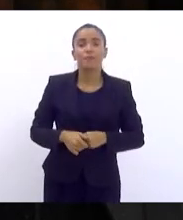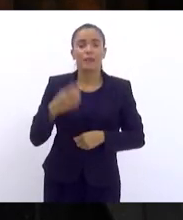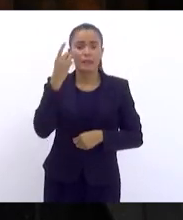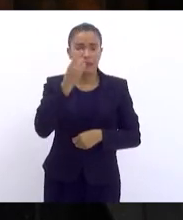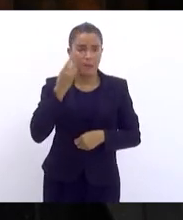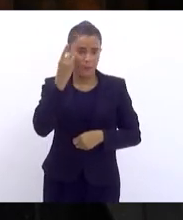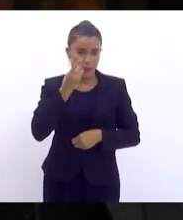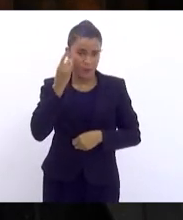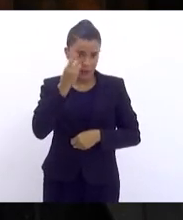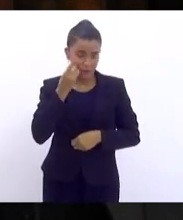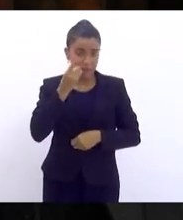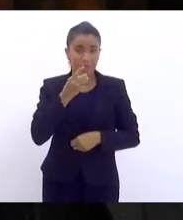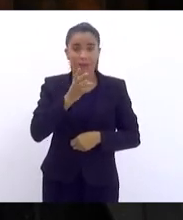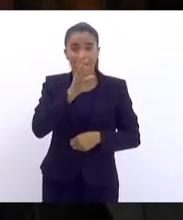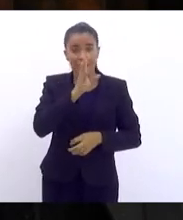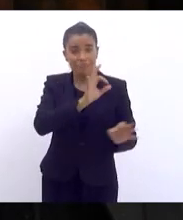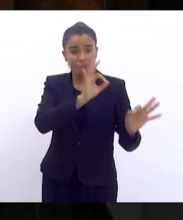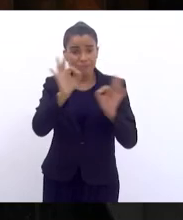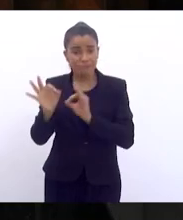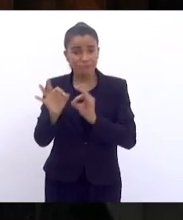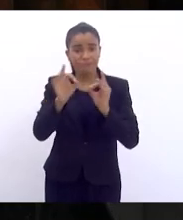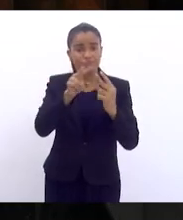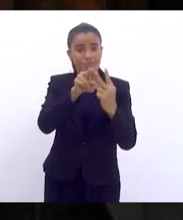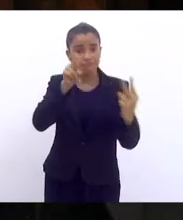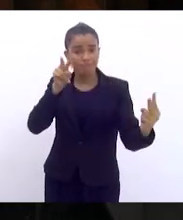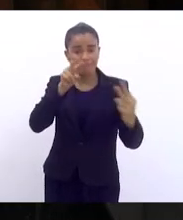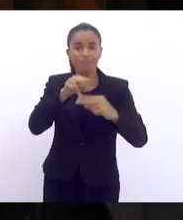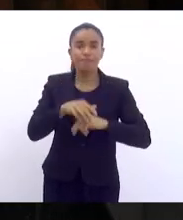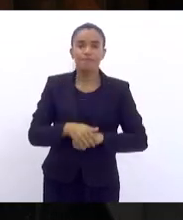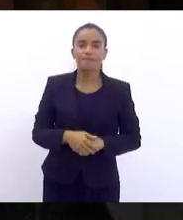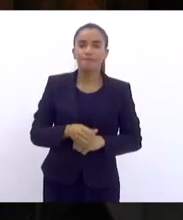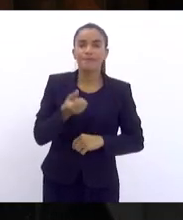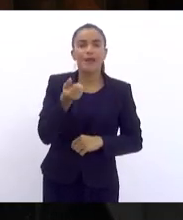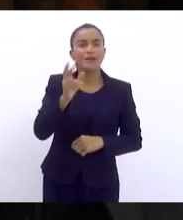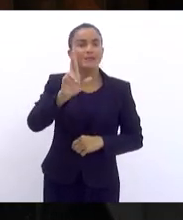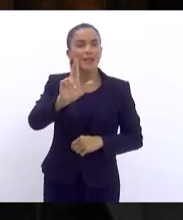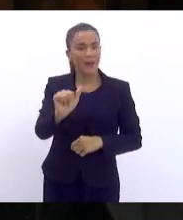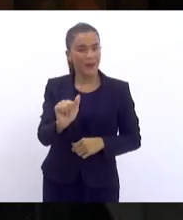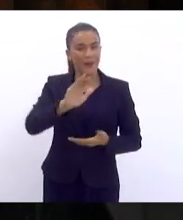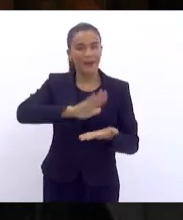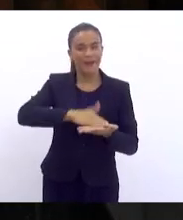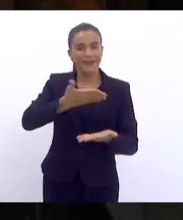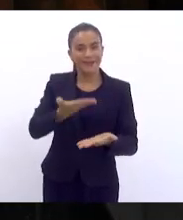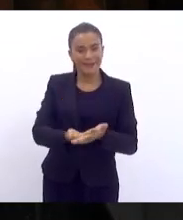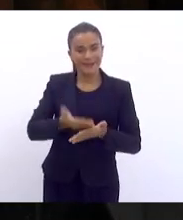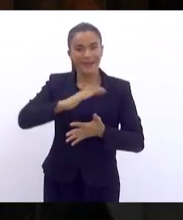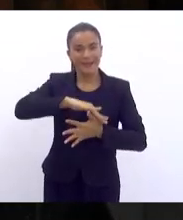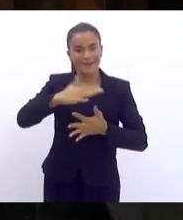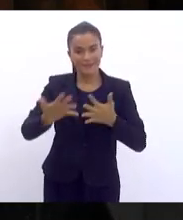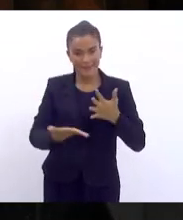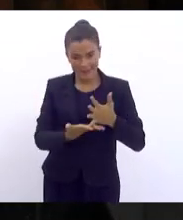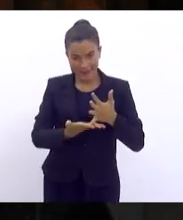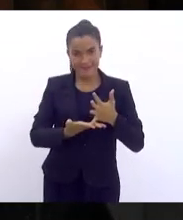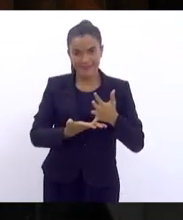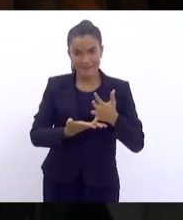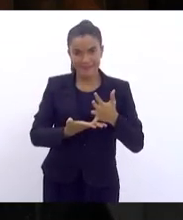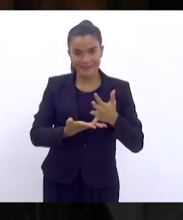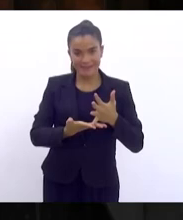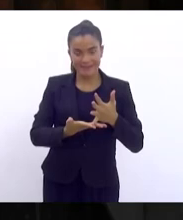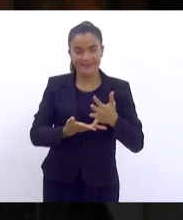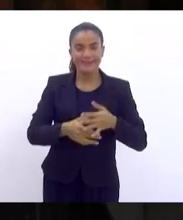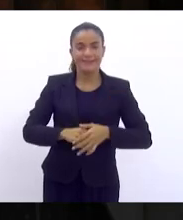forma remota, e a senhora intérprete da língua de Libras,